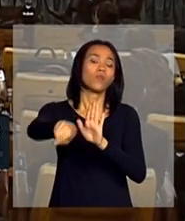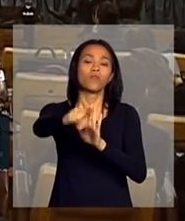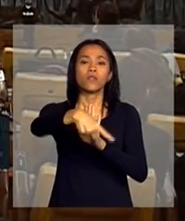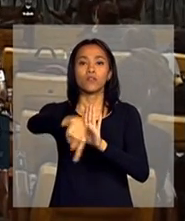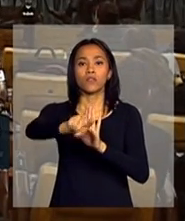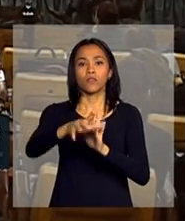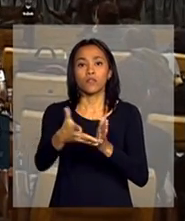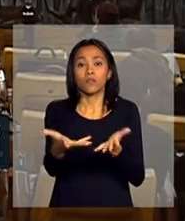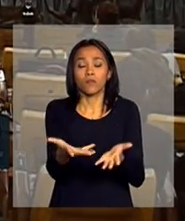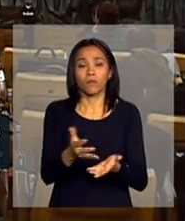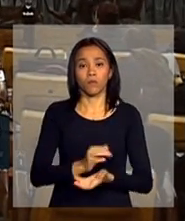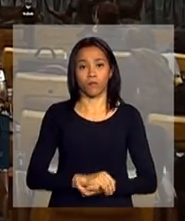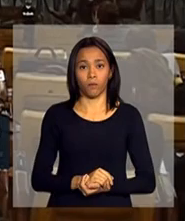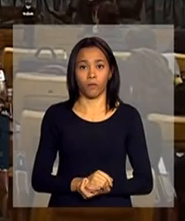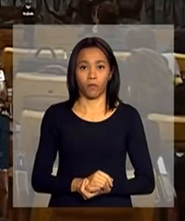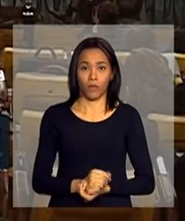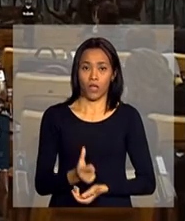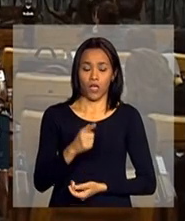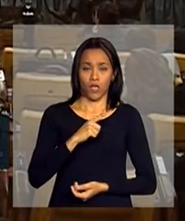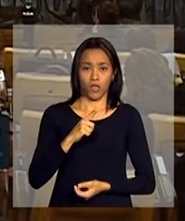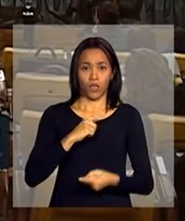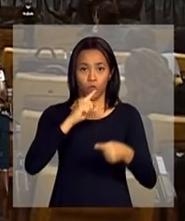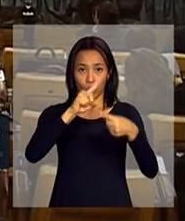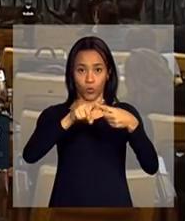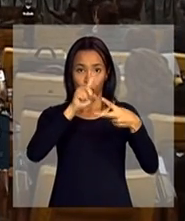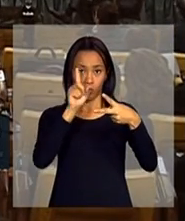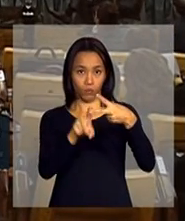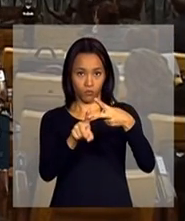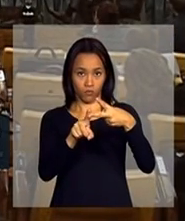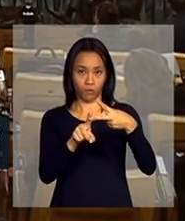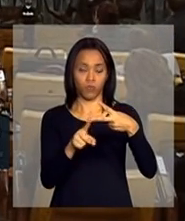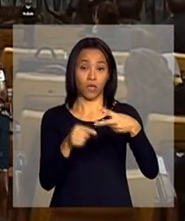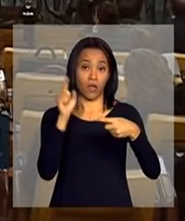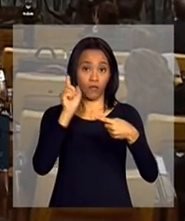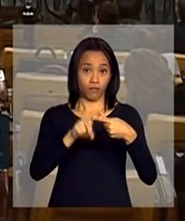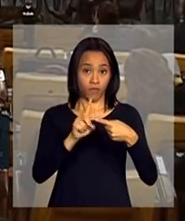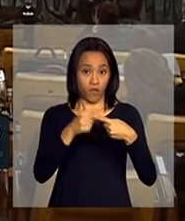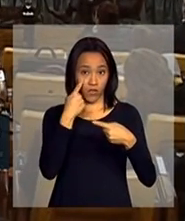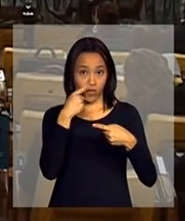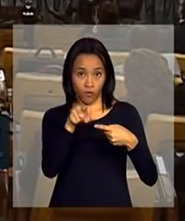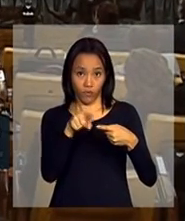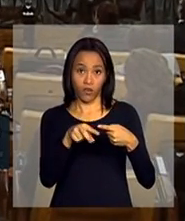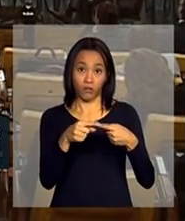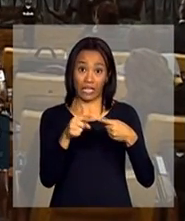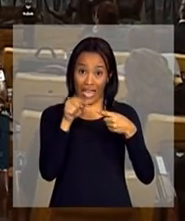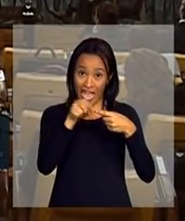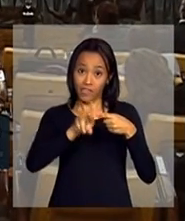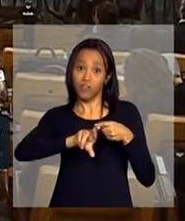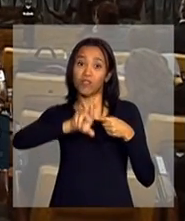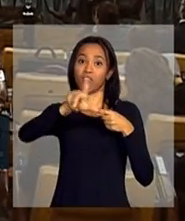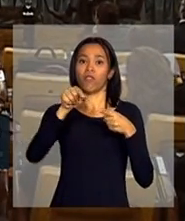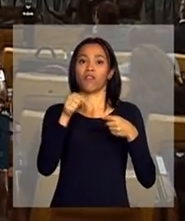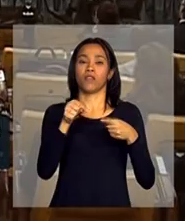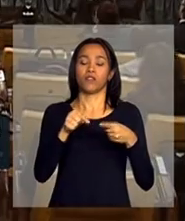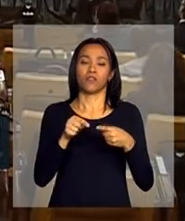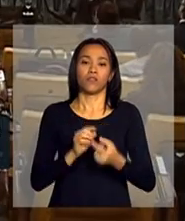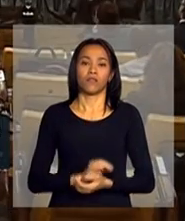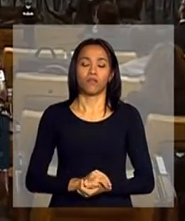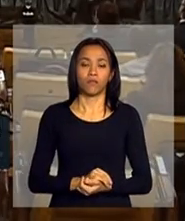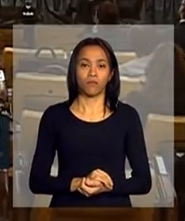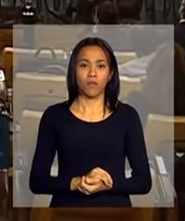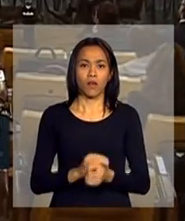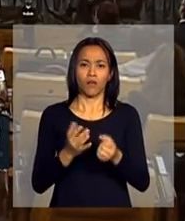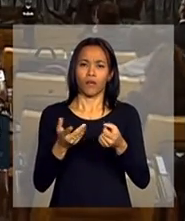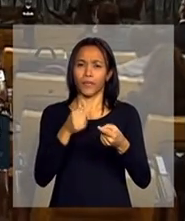Então, tem duas colunas. Essa aqui é o diferencial, tomando como